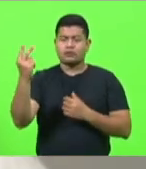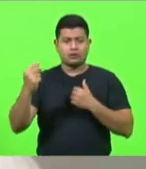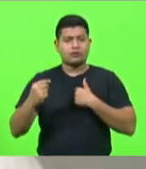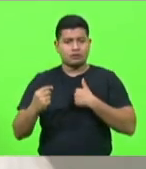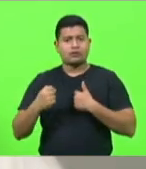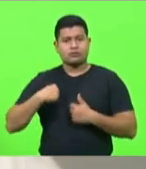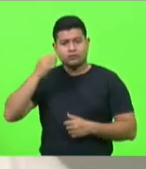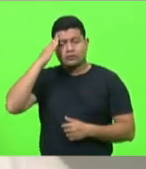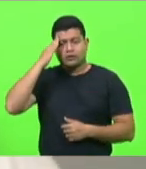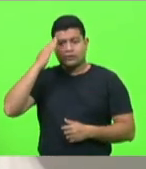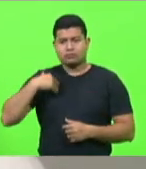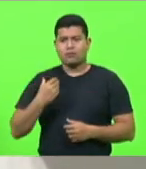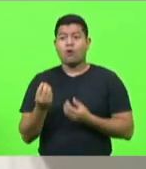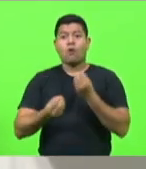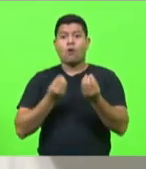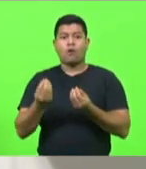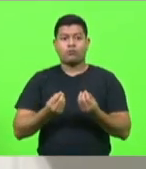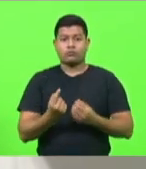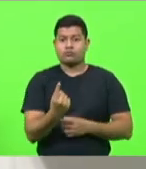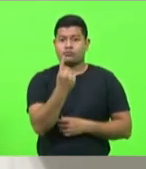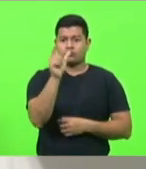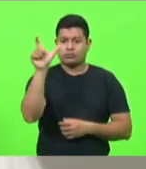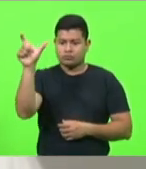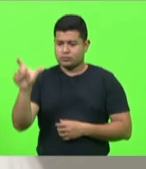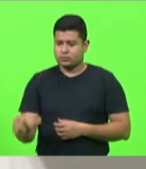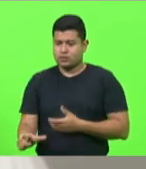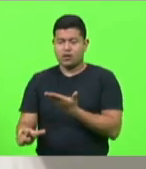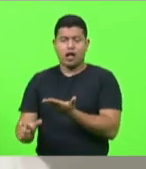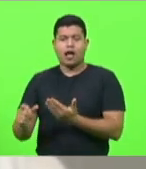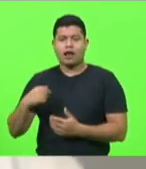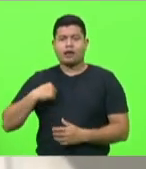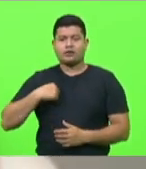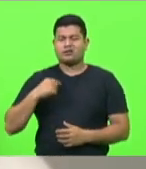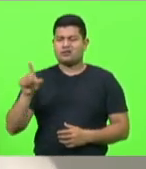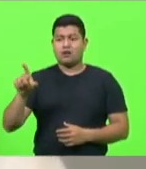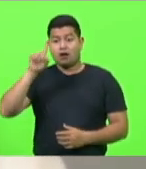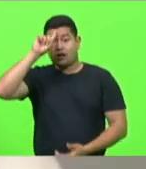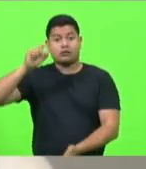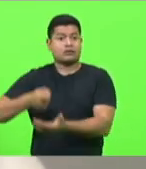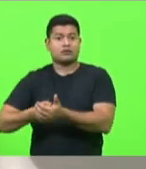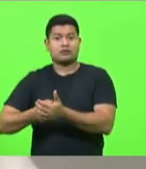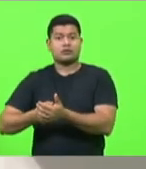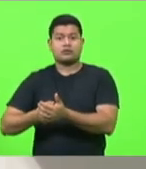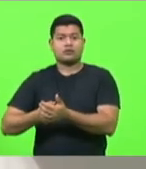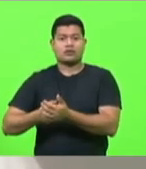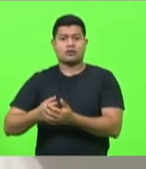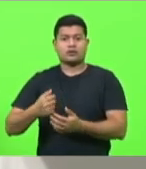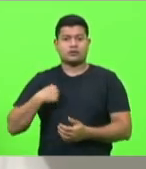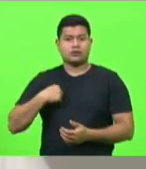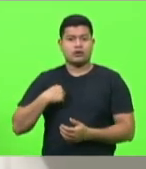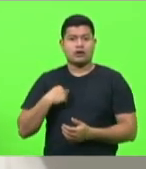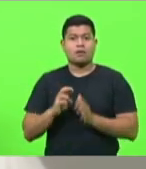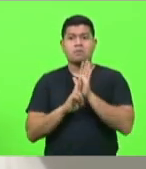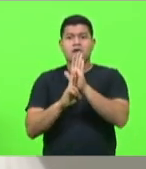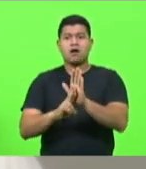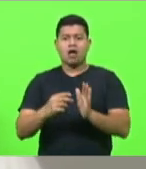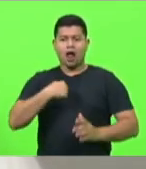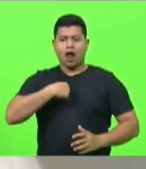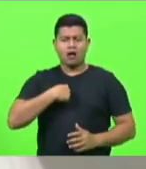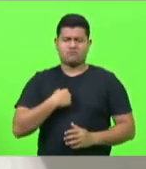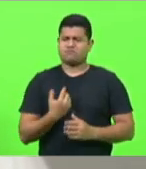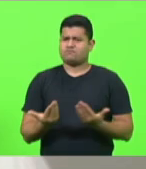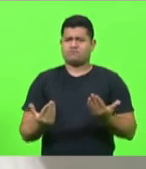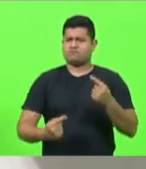deve ser liberado, pode ser mais importante do que o culto, a missa? Como podem alegar